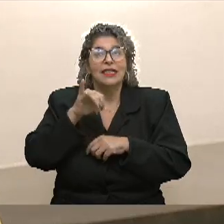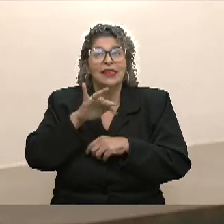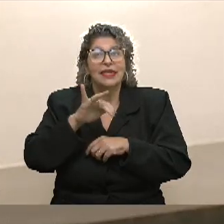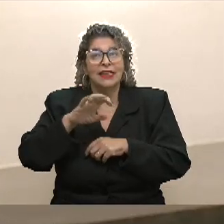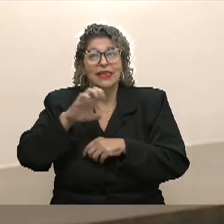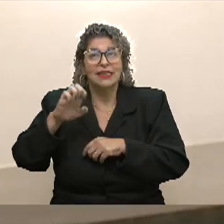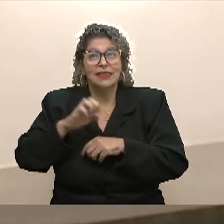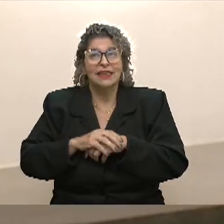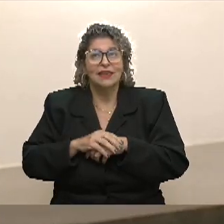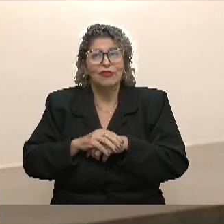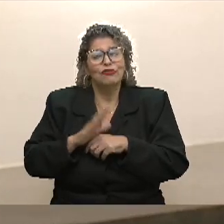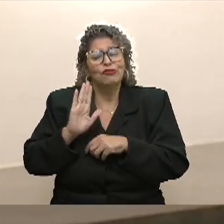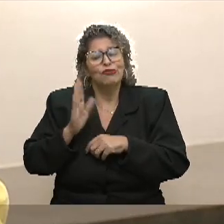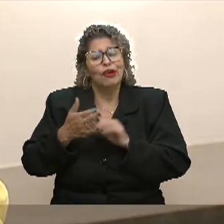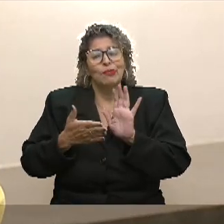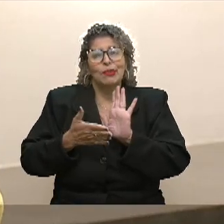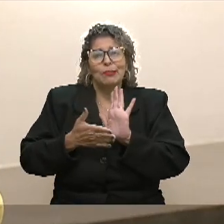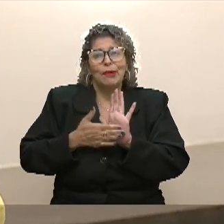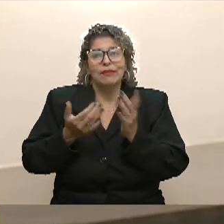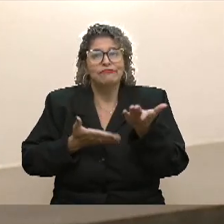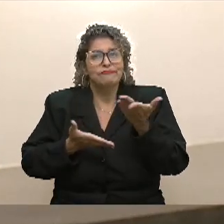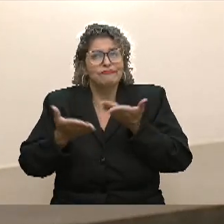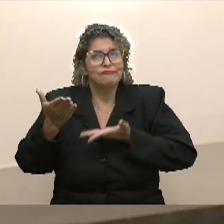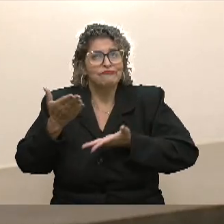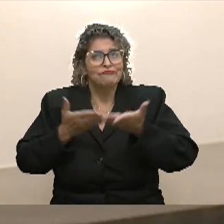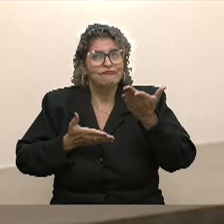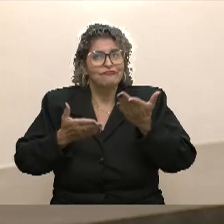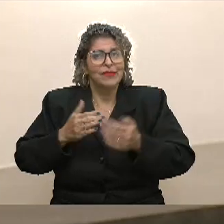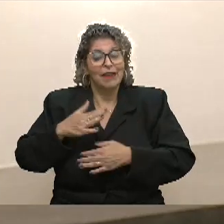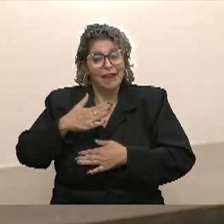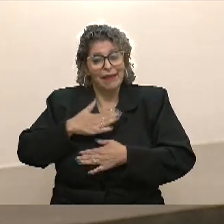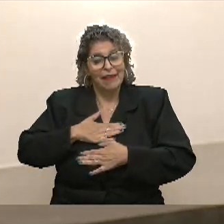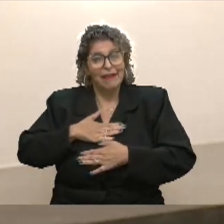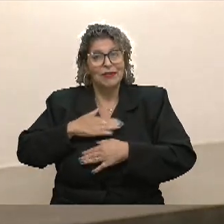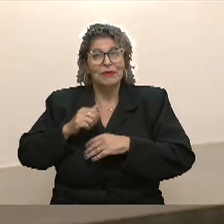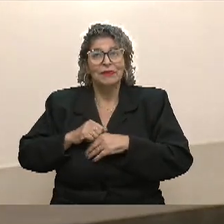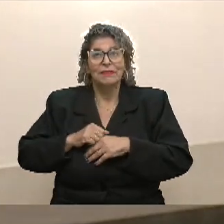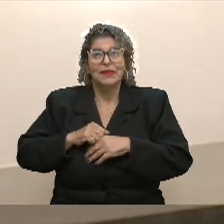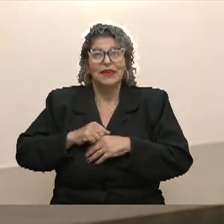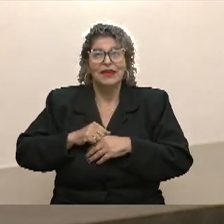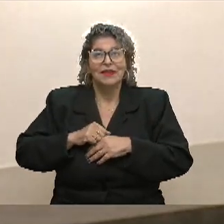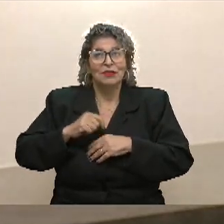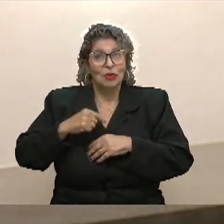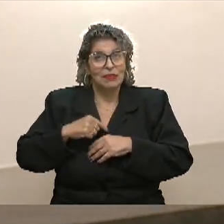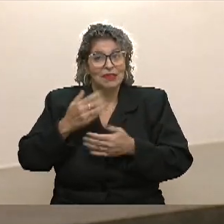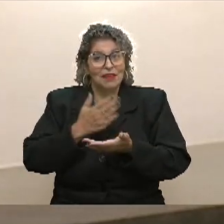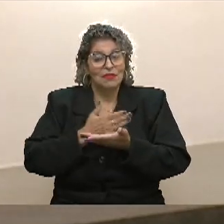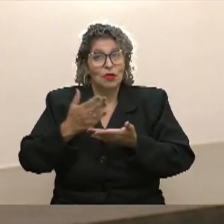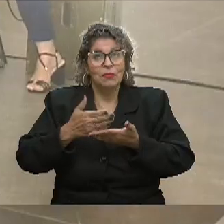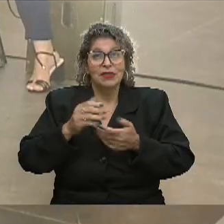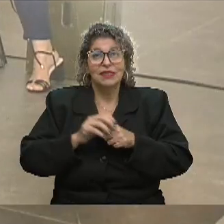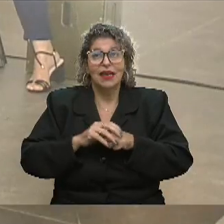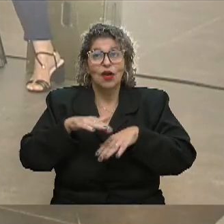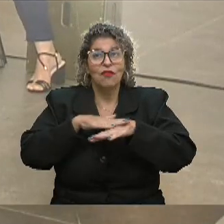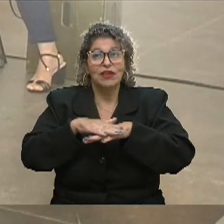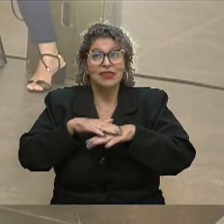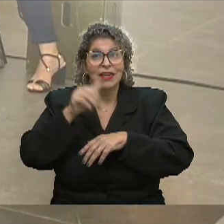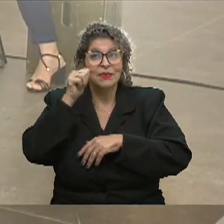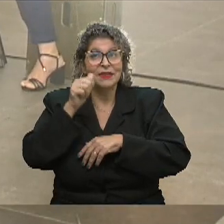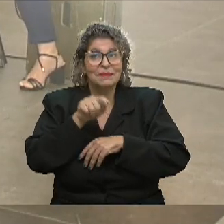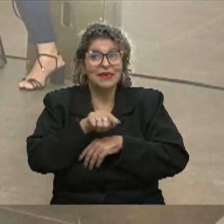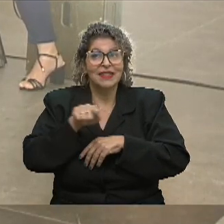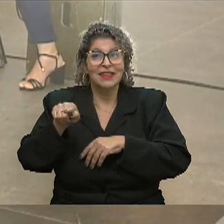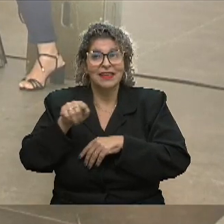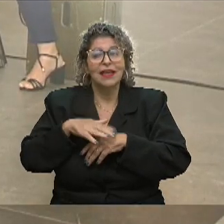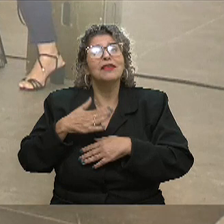um bate-papo informal, eu vou conversar, então, me apresentando. E vou conversar com as gurias, então, para contar um pouquinho